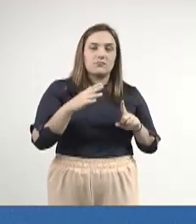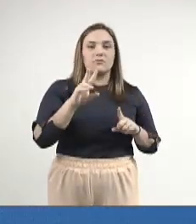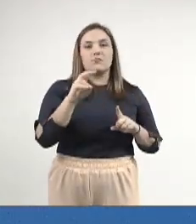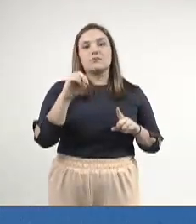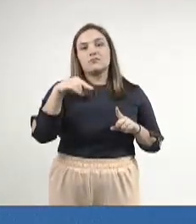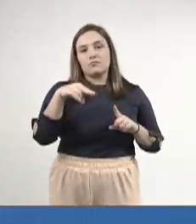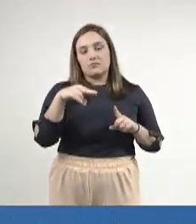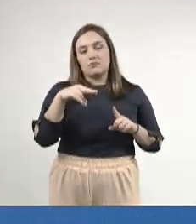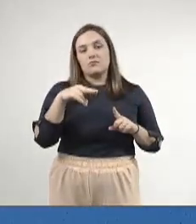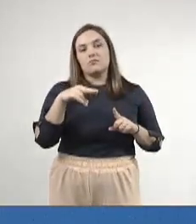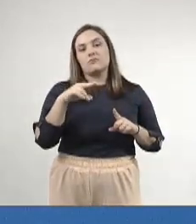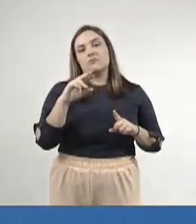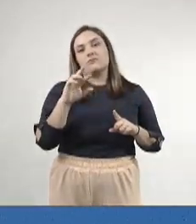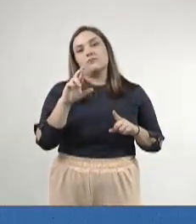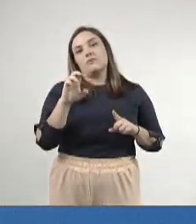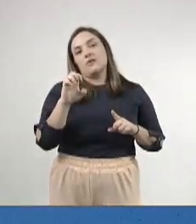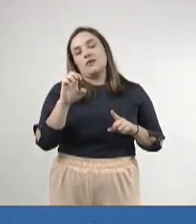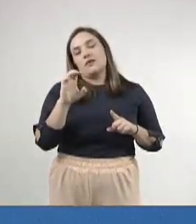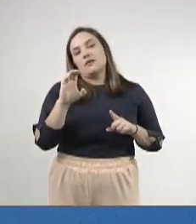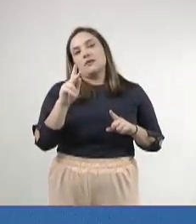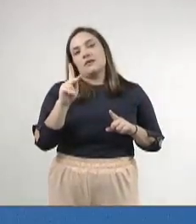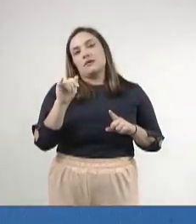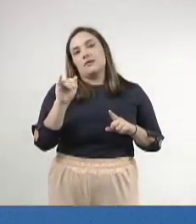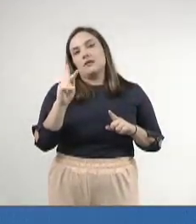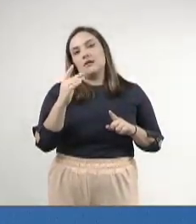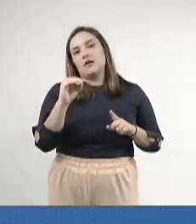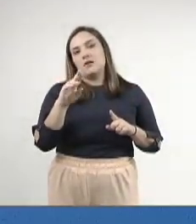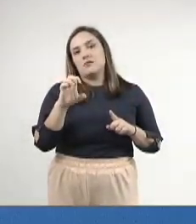Recklehausen,